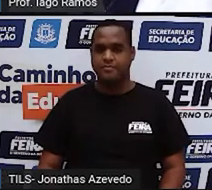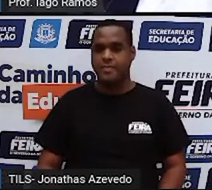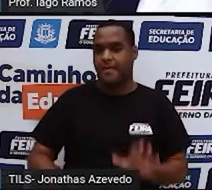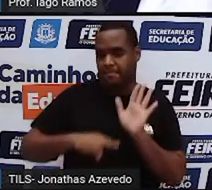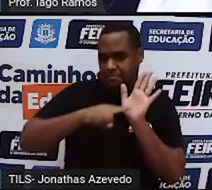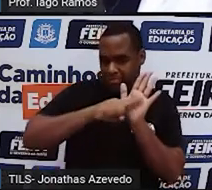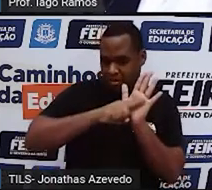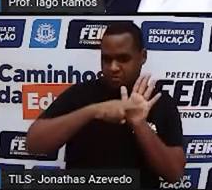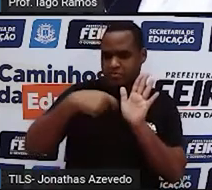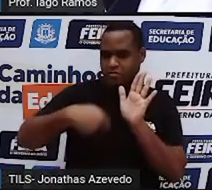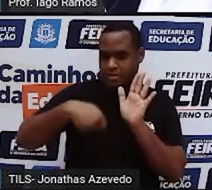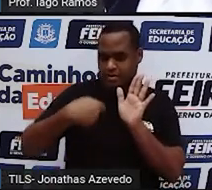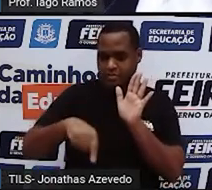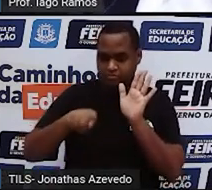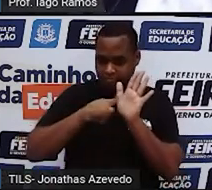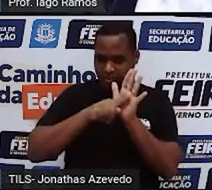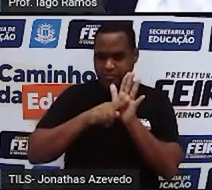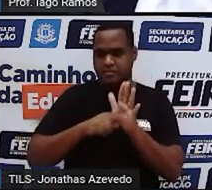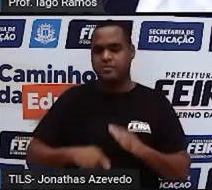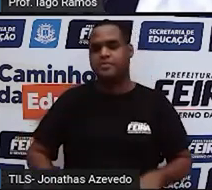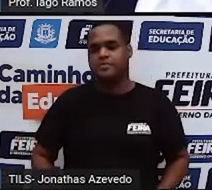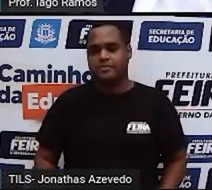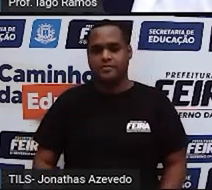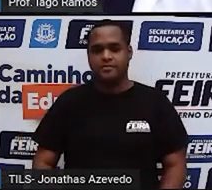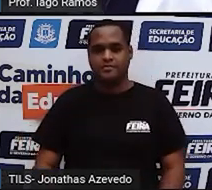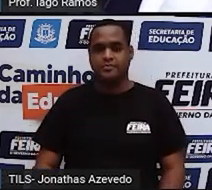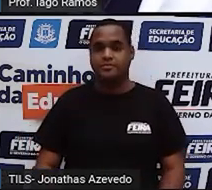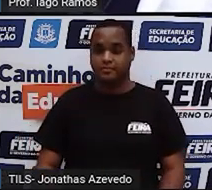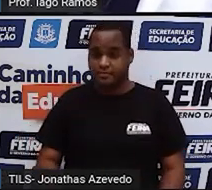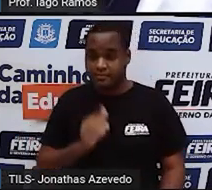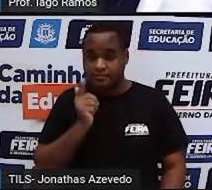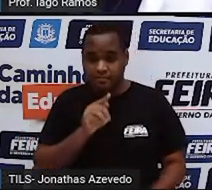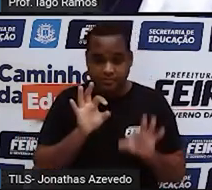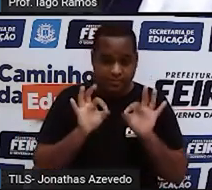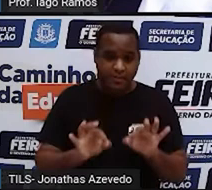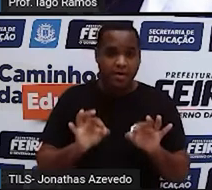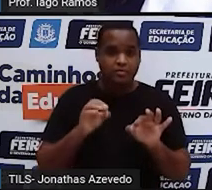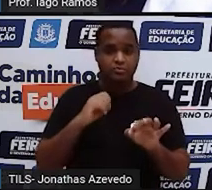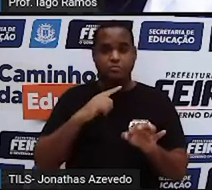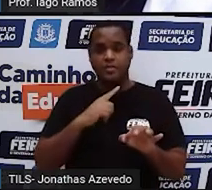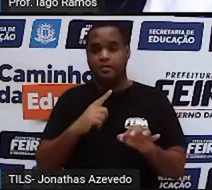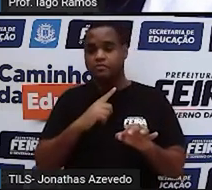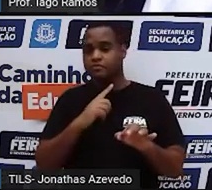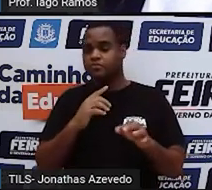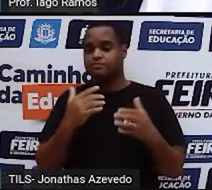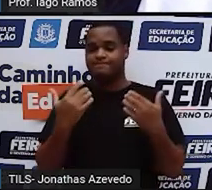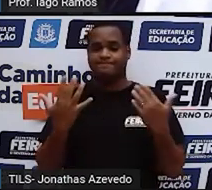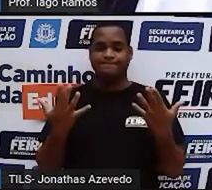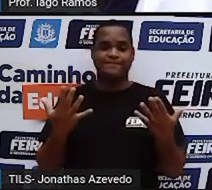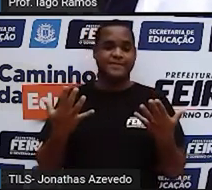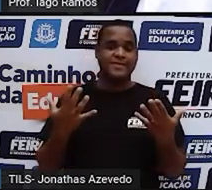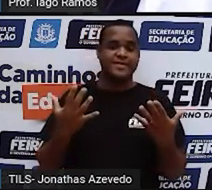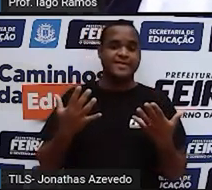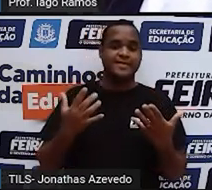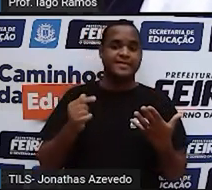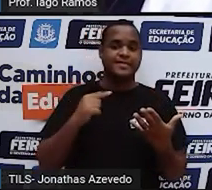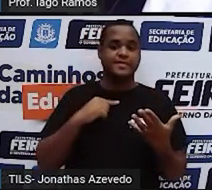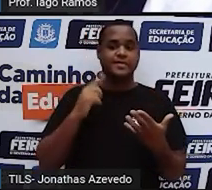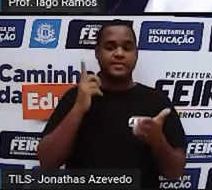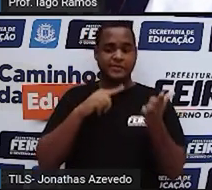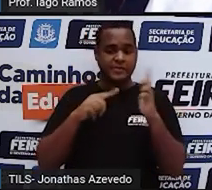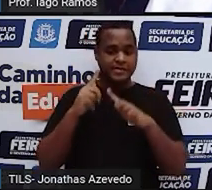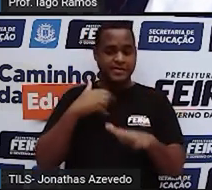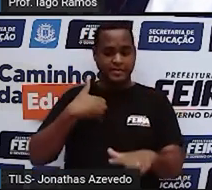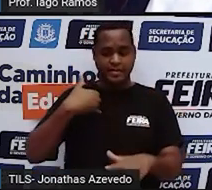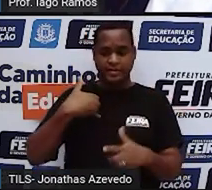E aí, e agora? Será que deu certo? Será que vai sair a